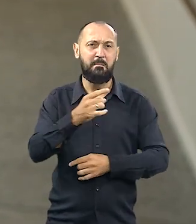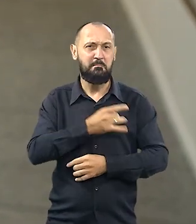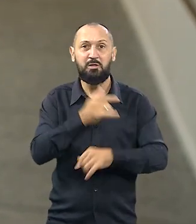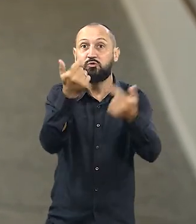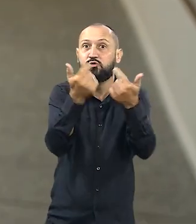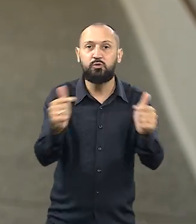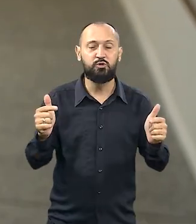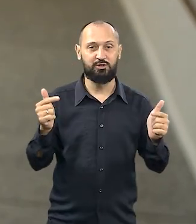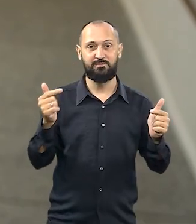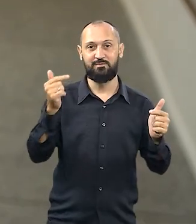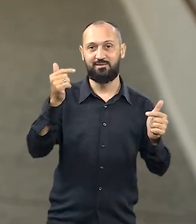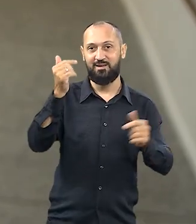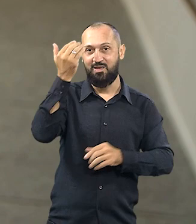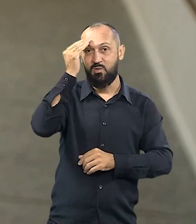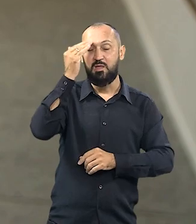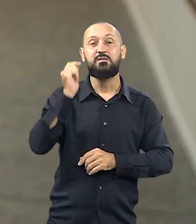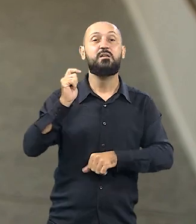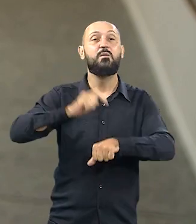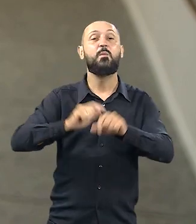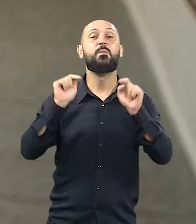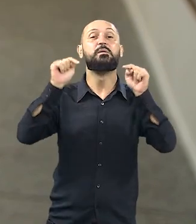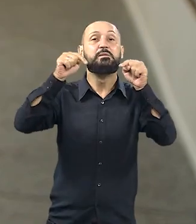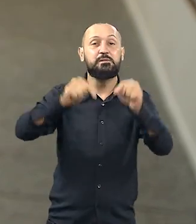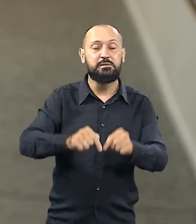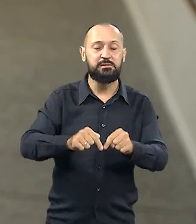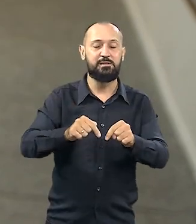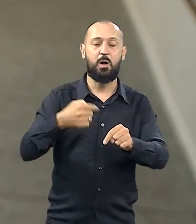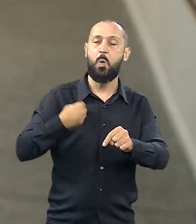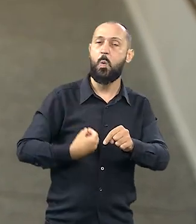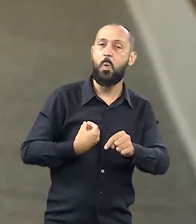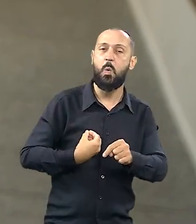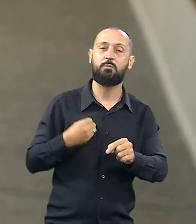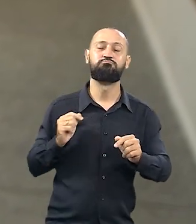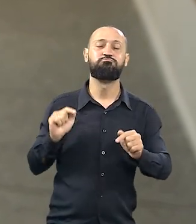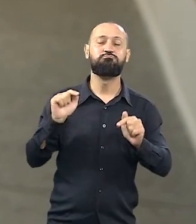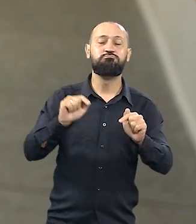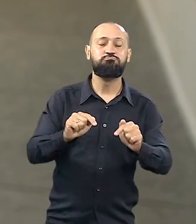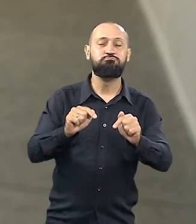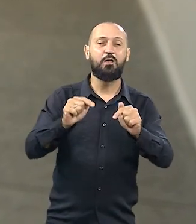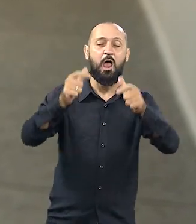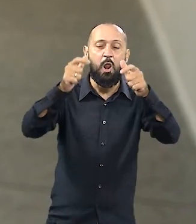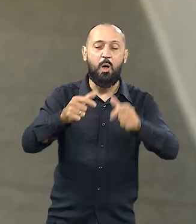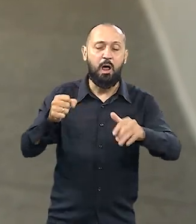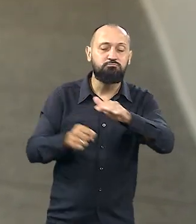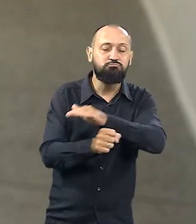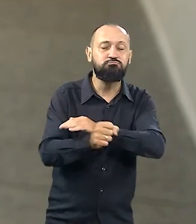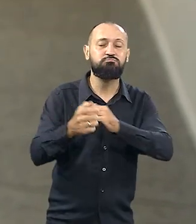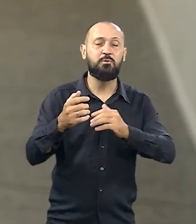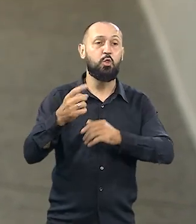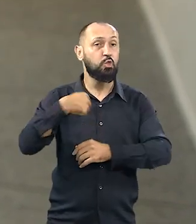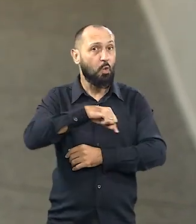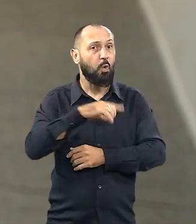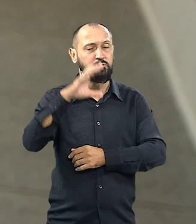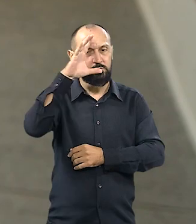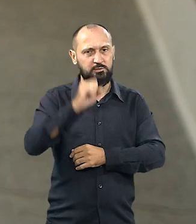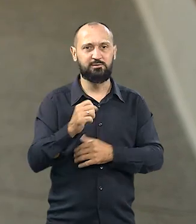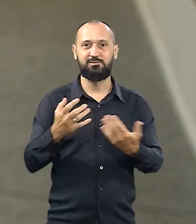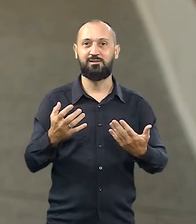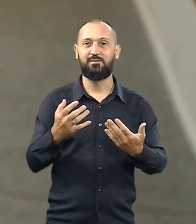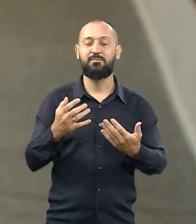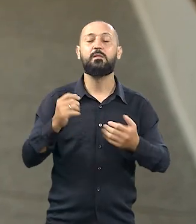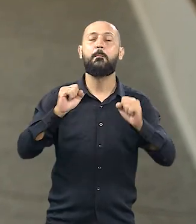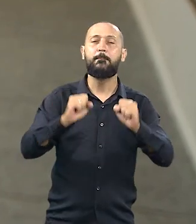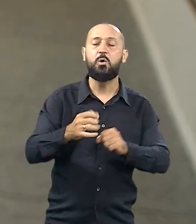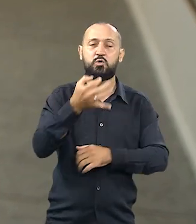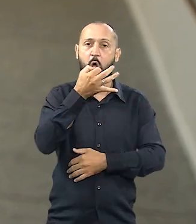Porque eu não tive medo. Entendi a importância de eu estar nesse espaço, ocupando esse espaço de poder, que também é nosso, das mulheres,